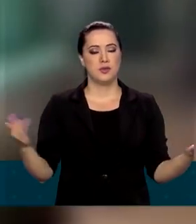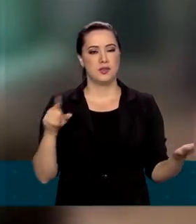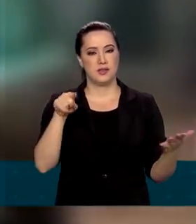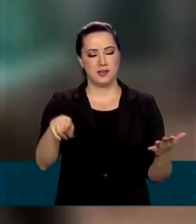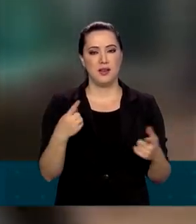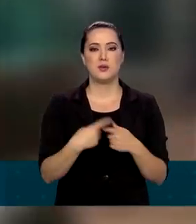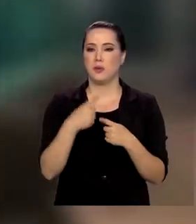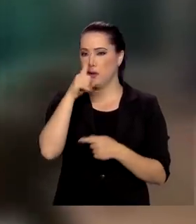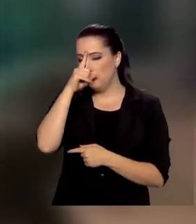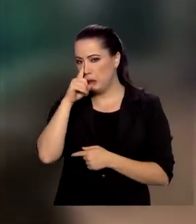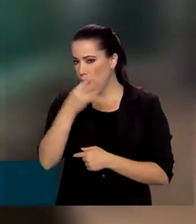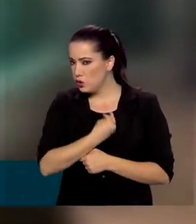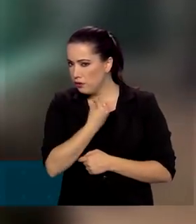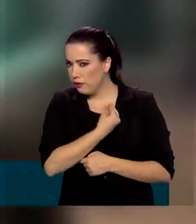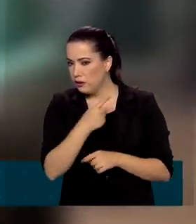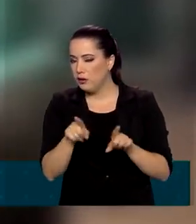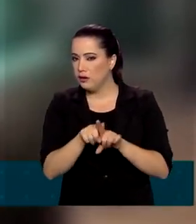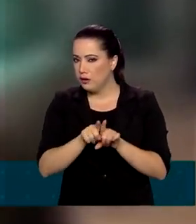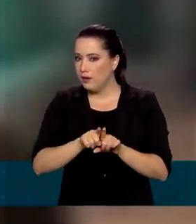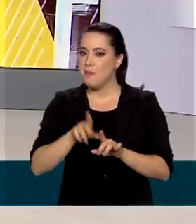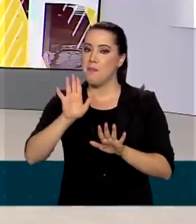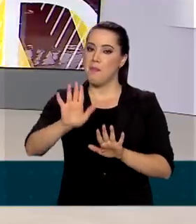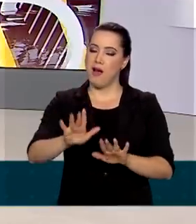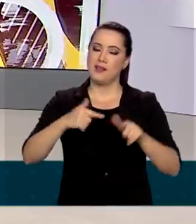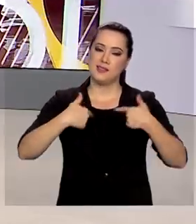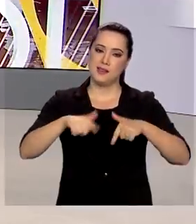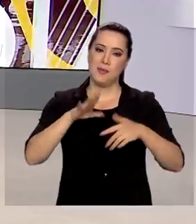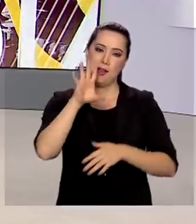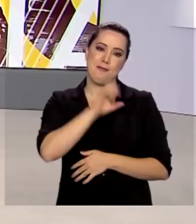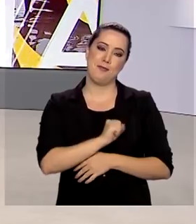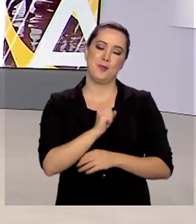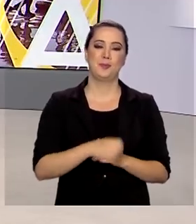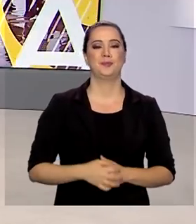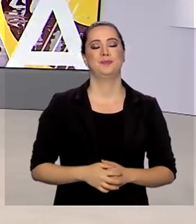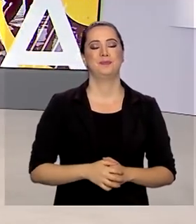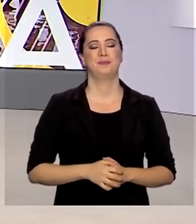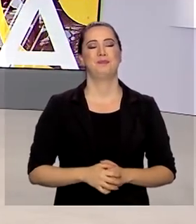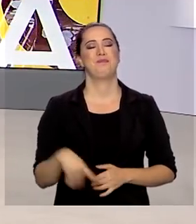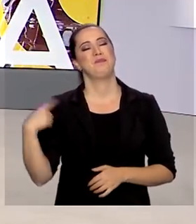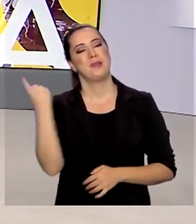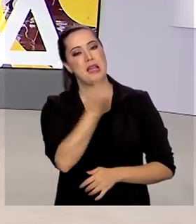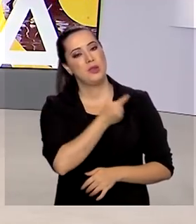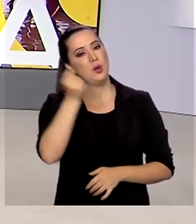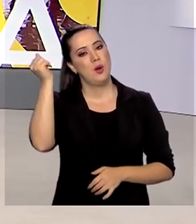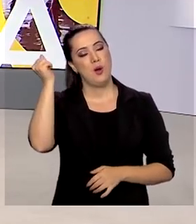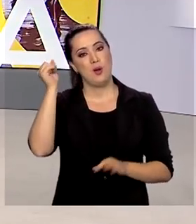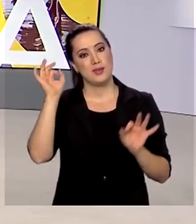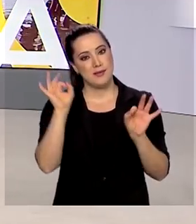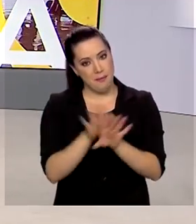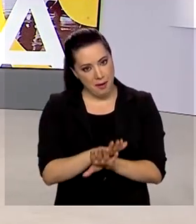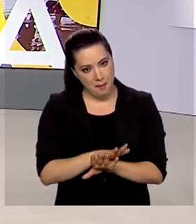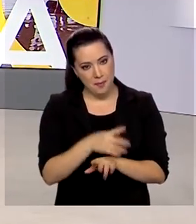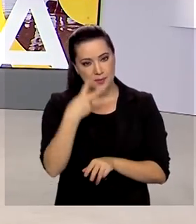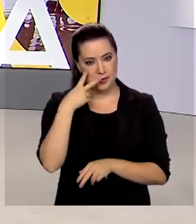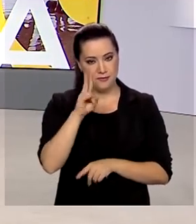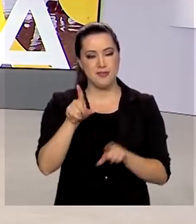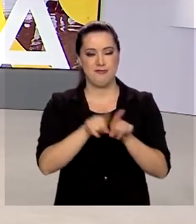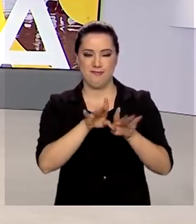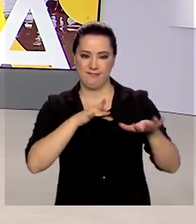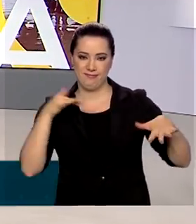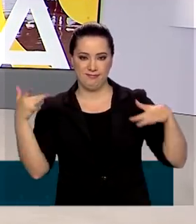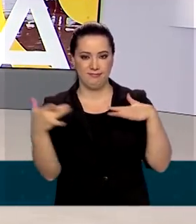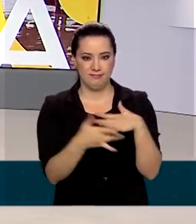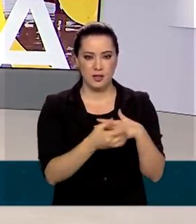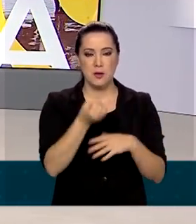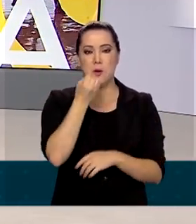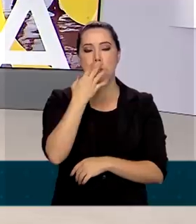as vossas casas, né? Trabalhar com tanto amor. E o Brasil em Dia fica por aqui. Nos acompanhe também pelas nossas redes sociais.